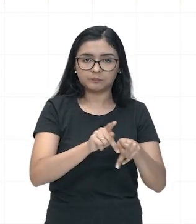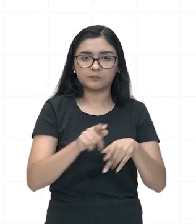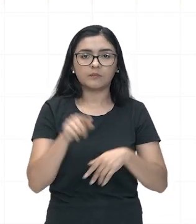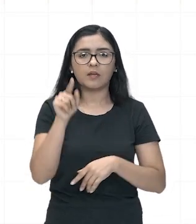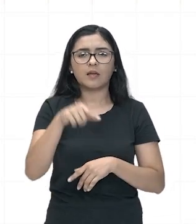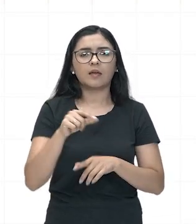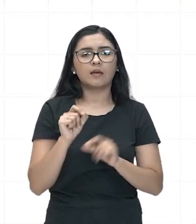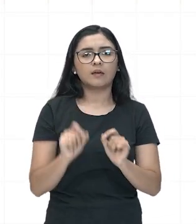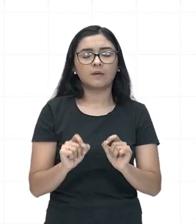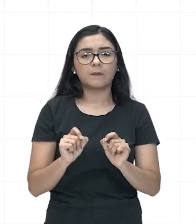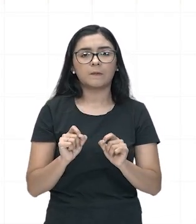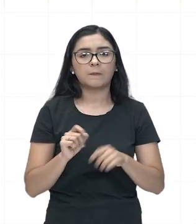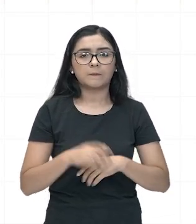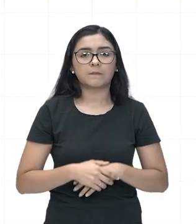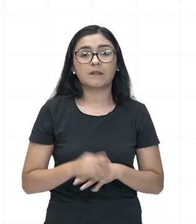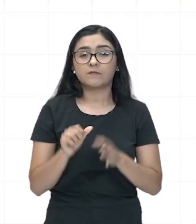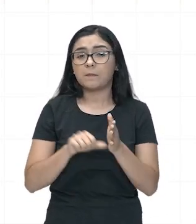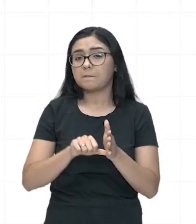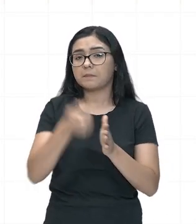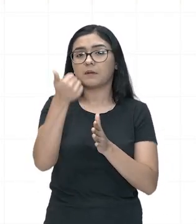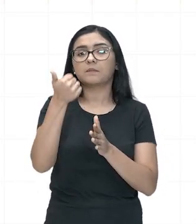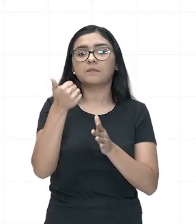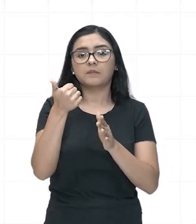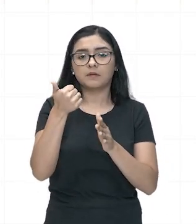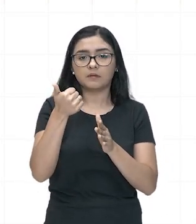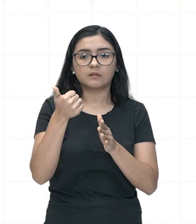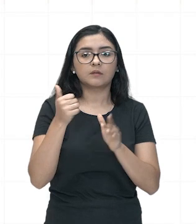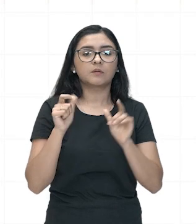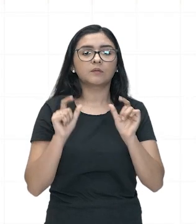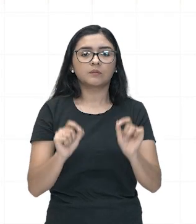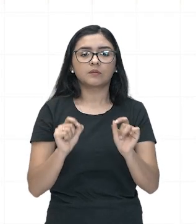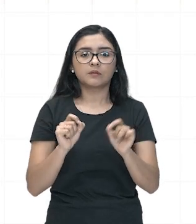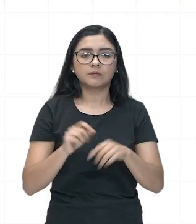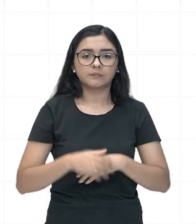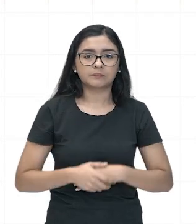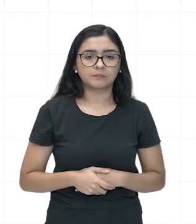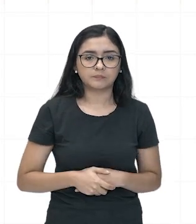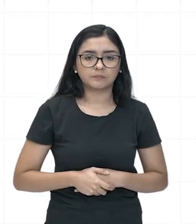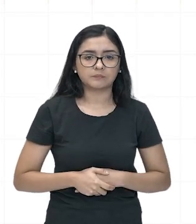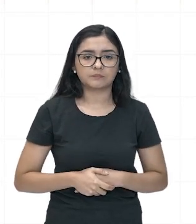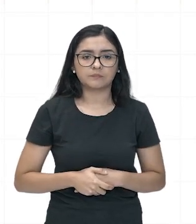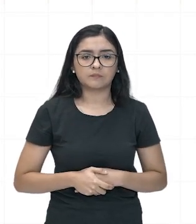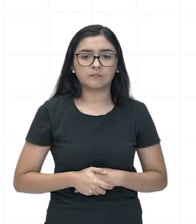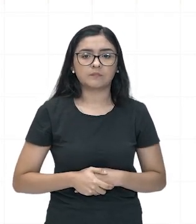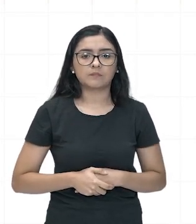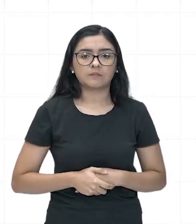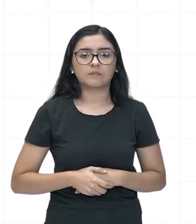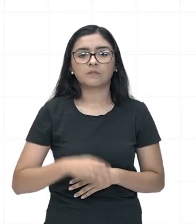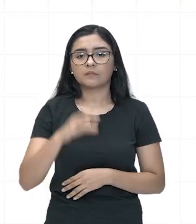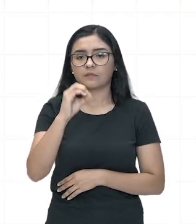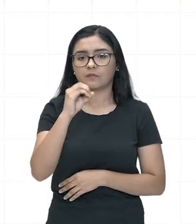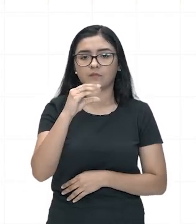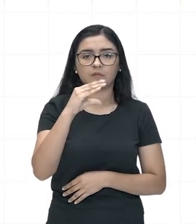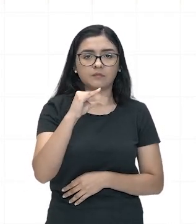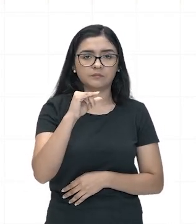como as percussoras da civilização europeia, conhecida como Ocidente.